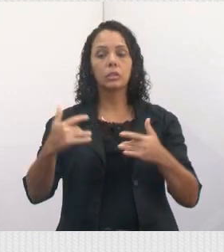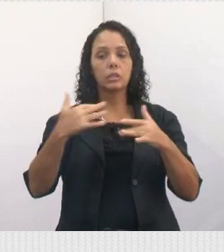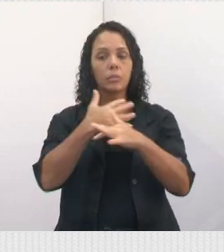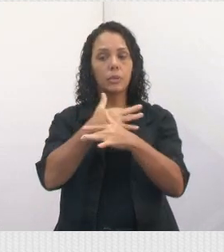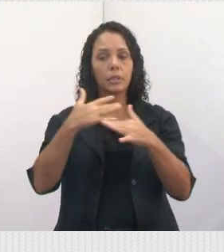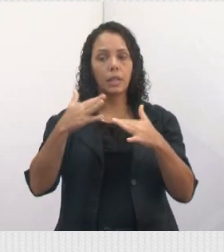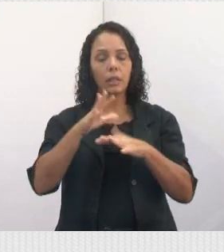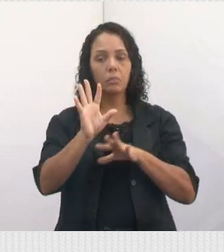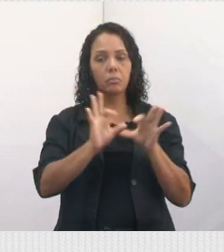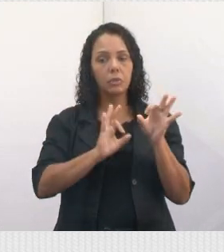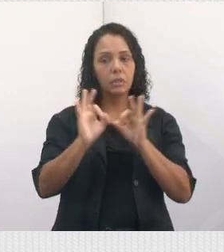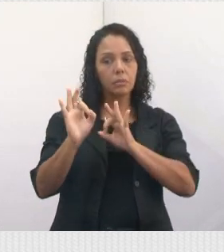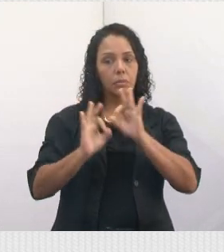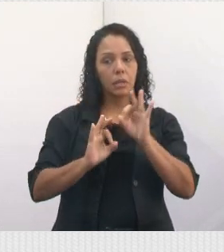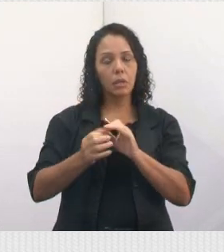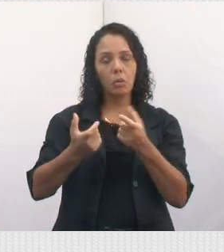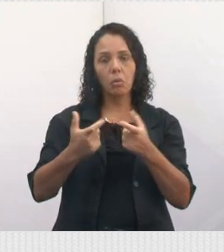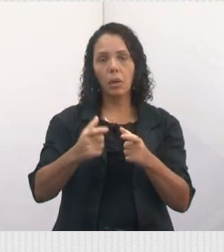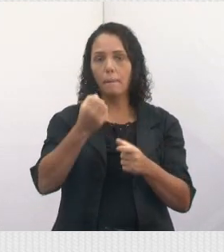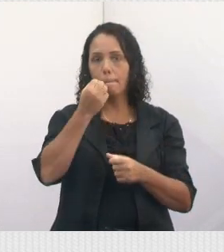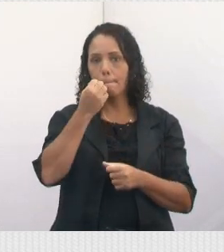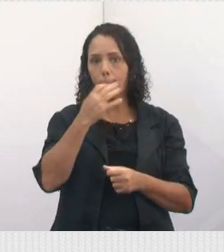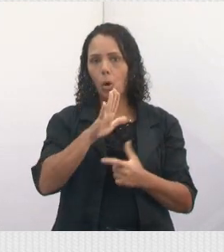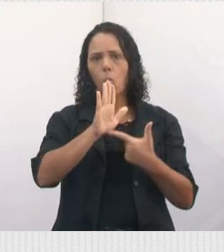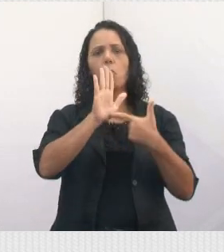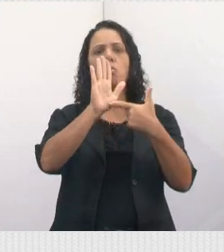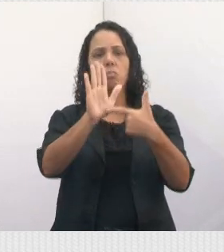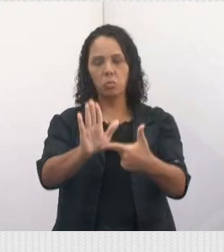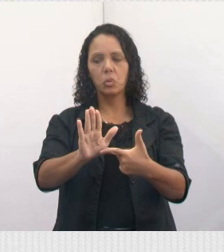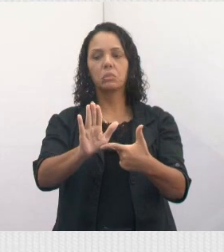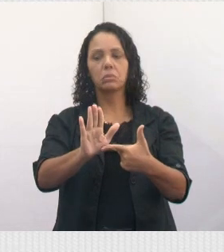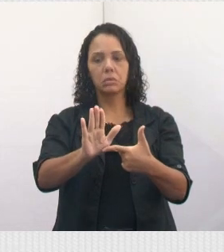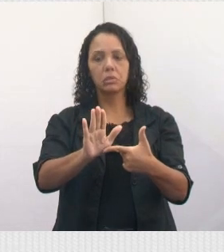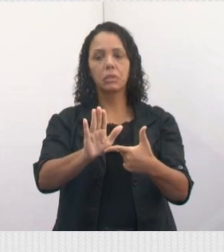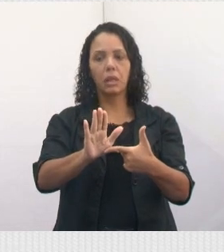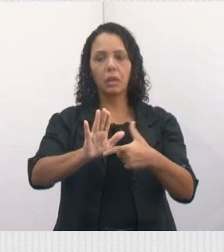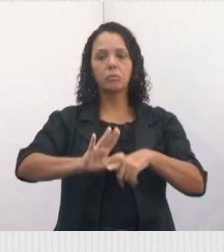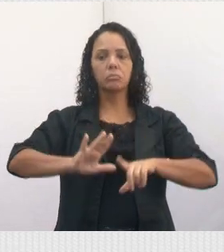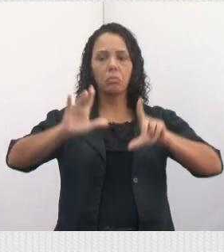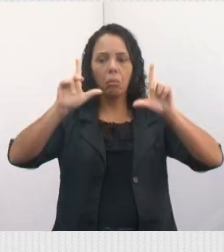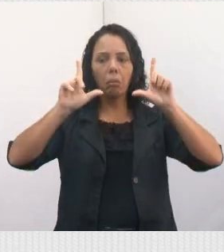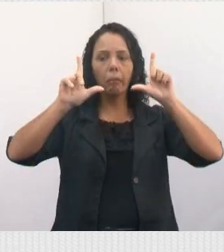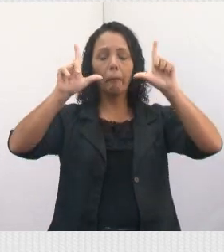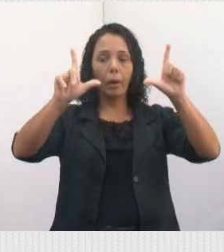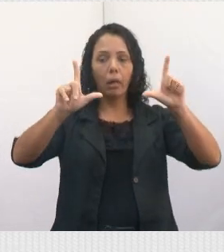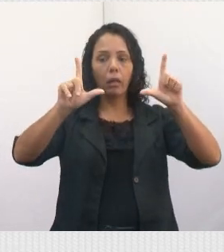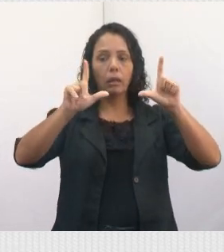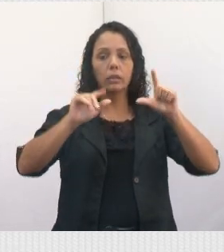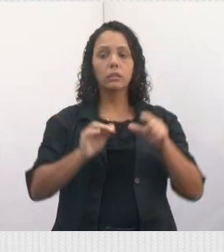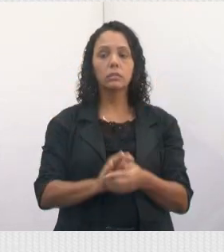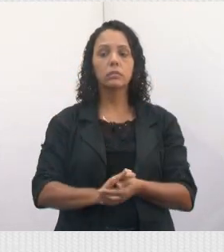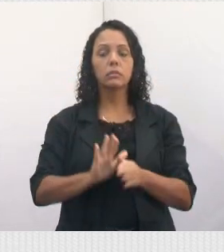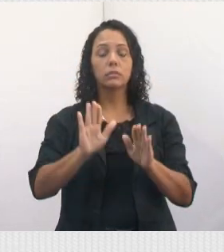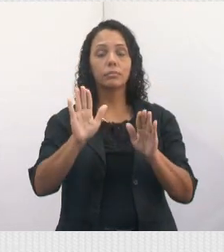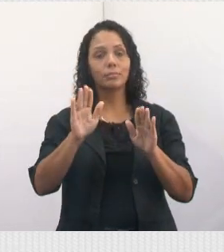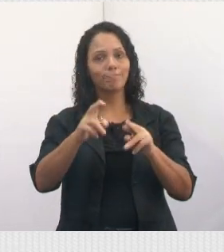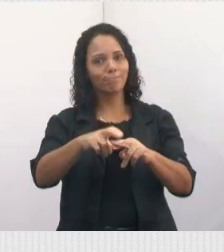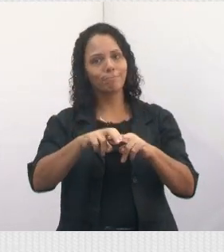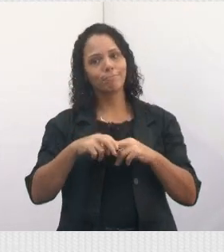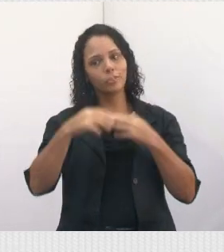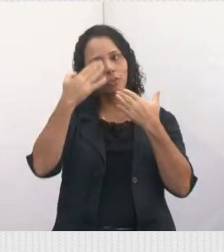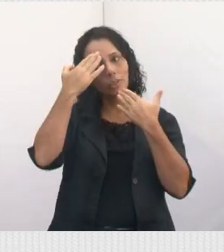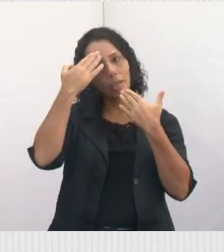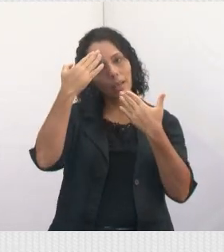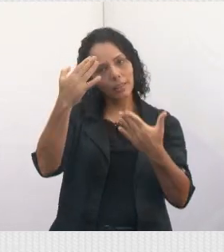ali, foi muito bem sinalizado o chão, e foi muito bem sinalizado com essas placas. Então, gostaria de agradecer aqui,